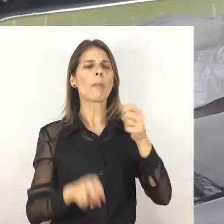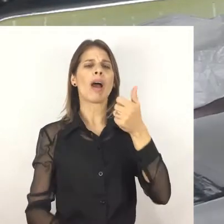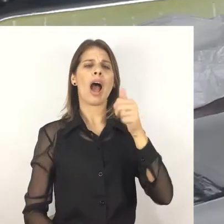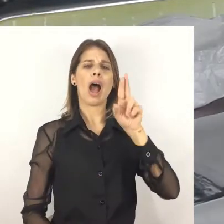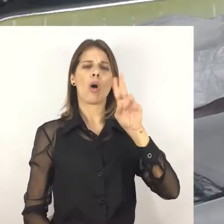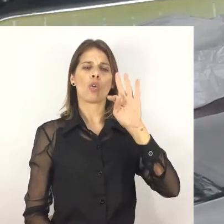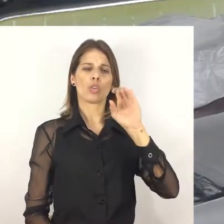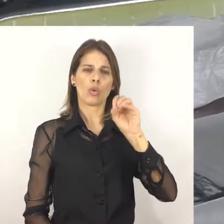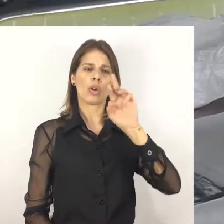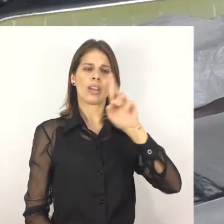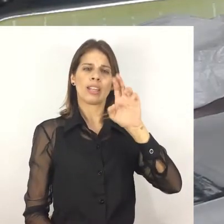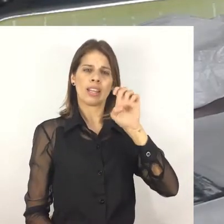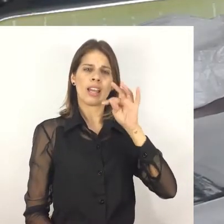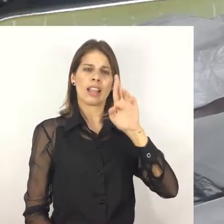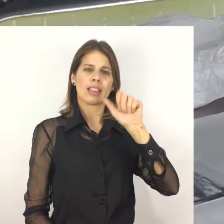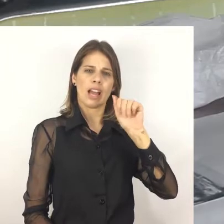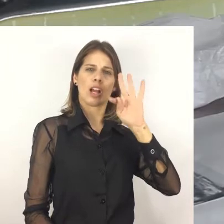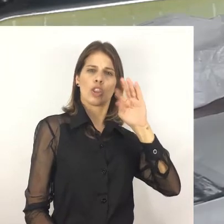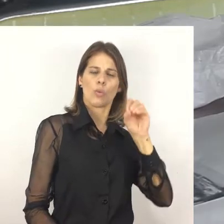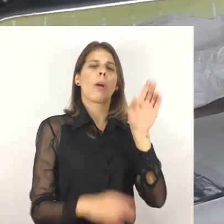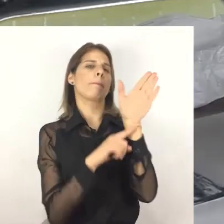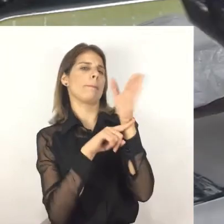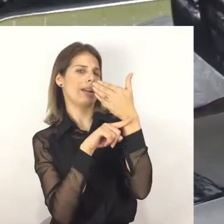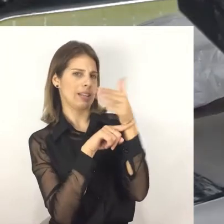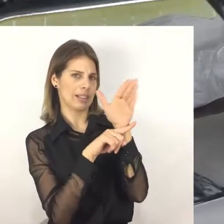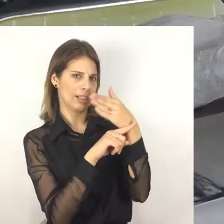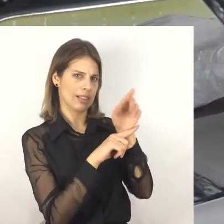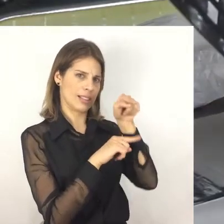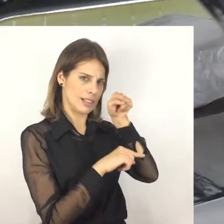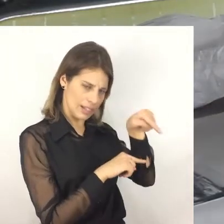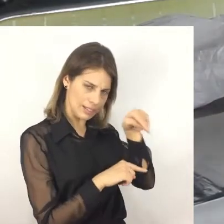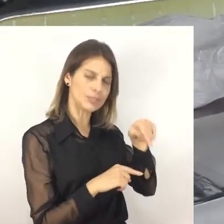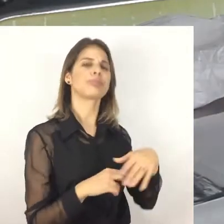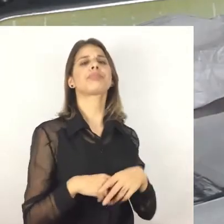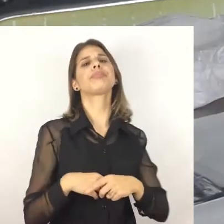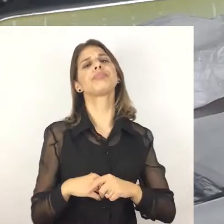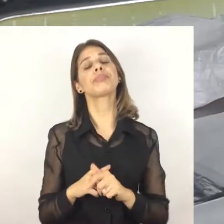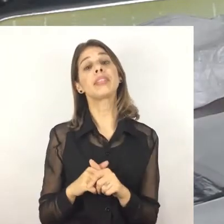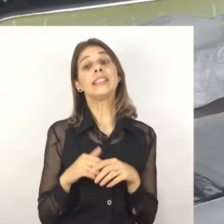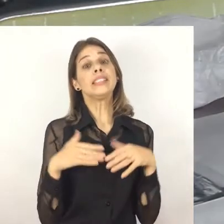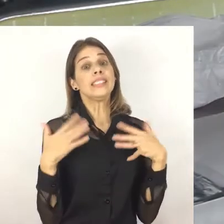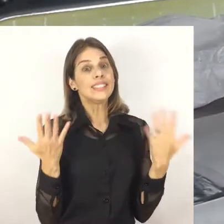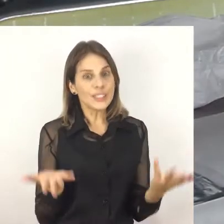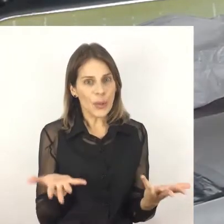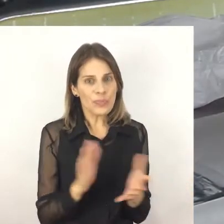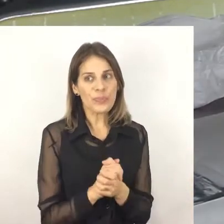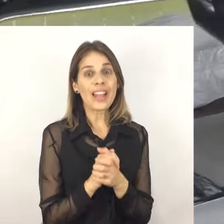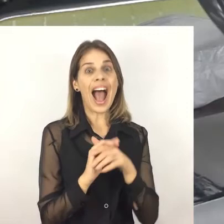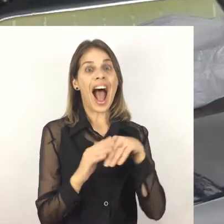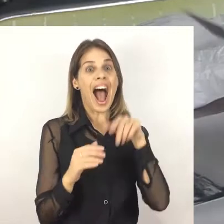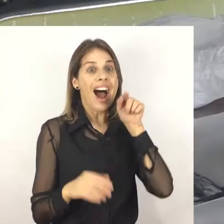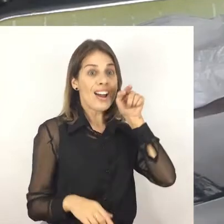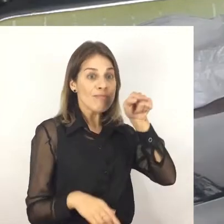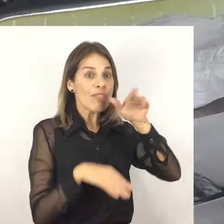percorreu, assim, está tendo a sua finalização junto com o